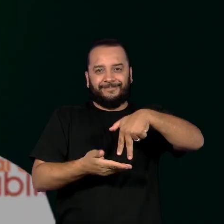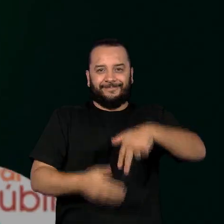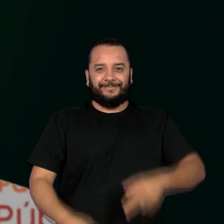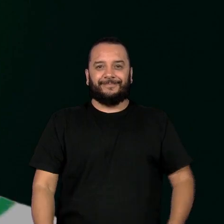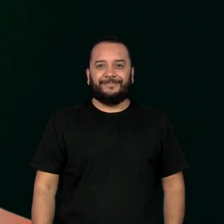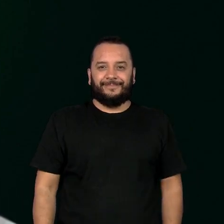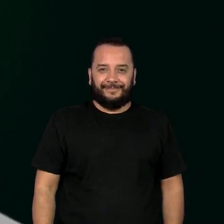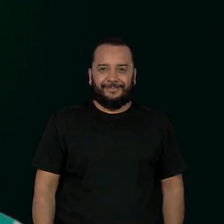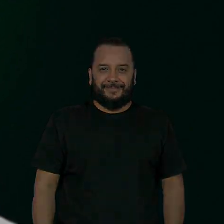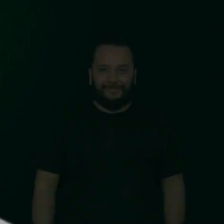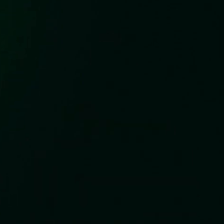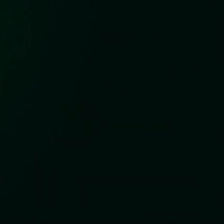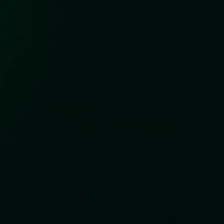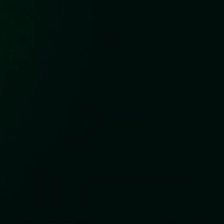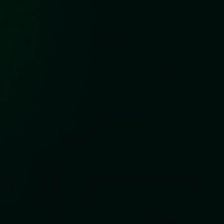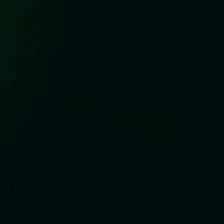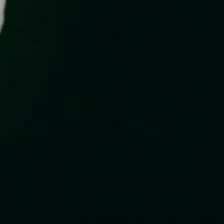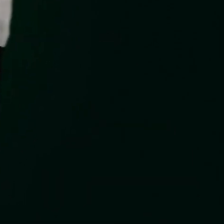Foco.